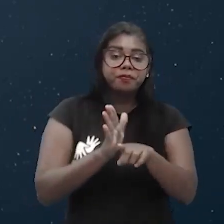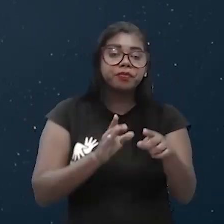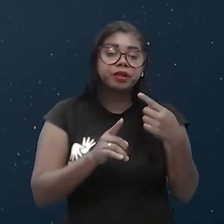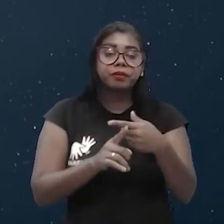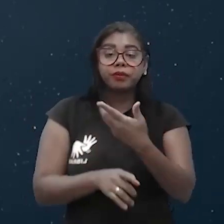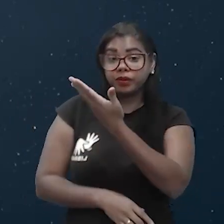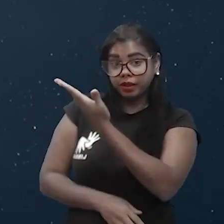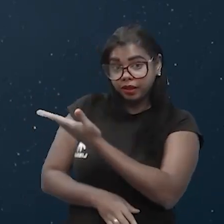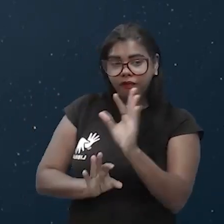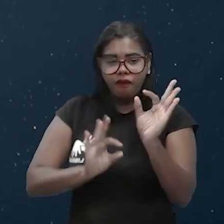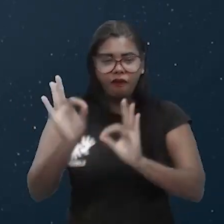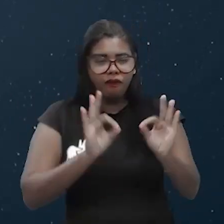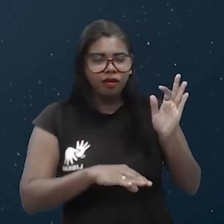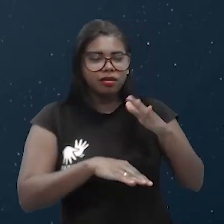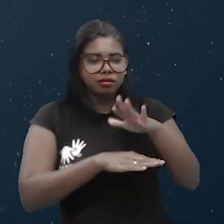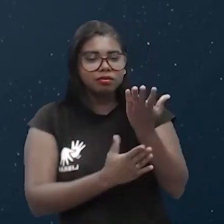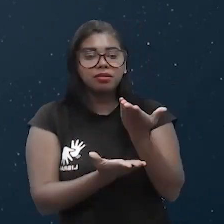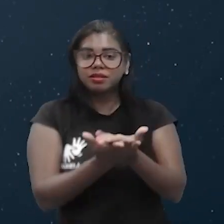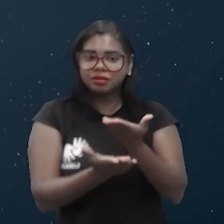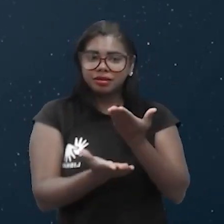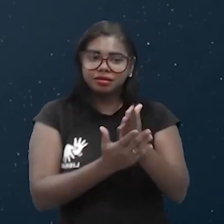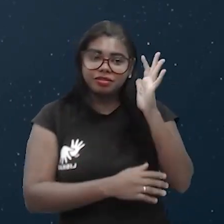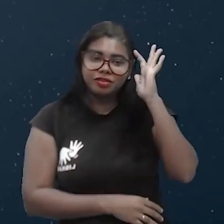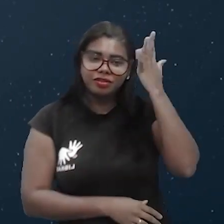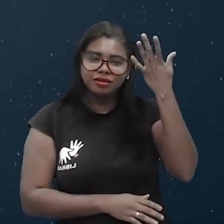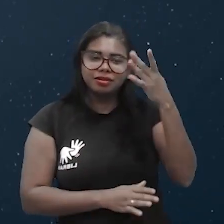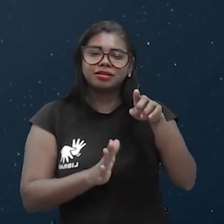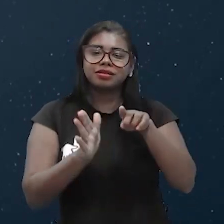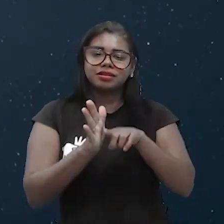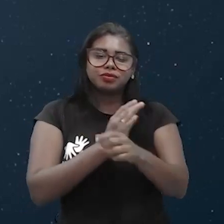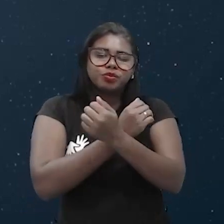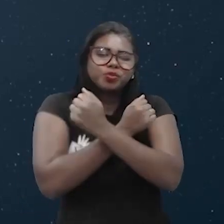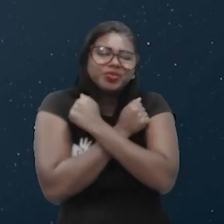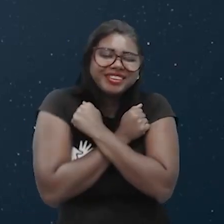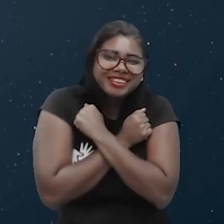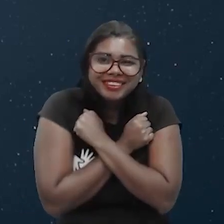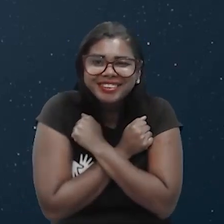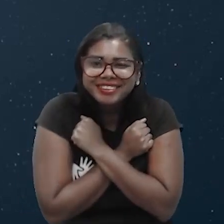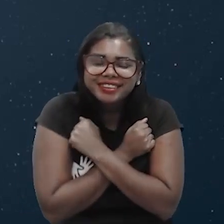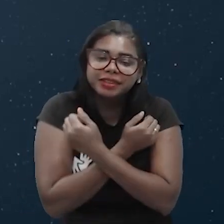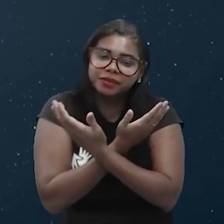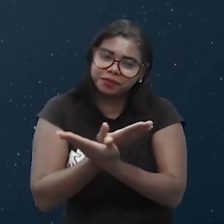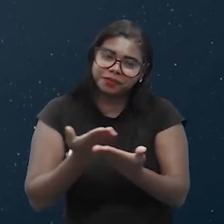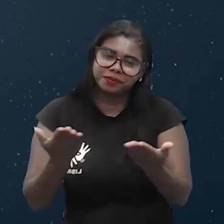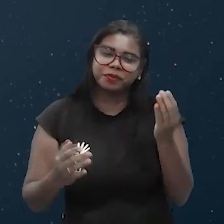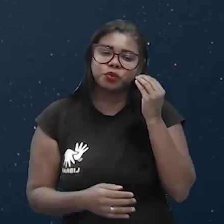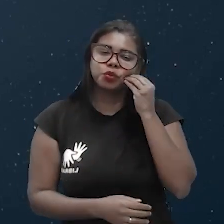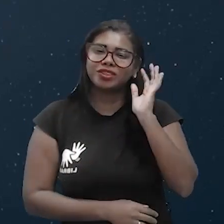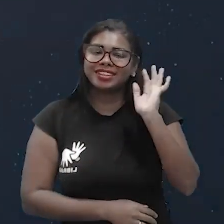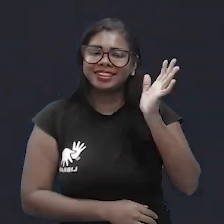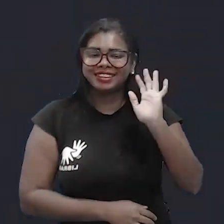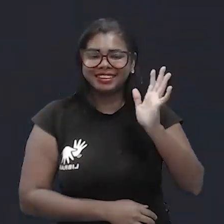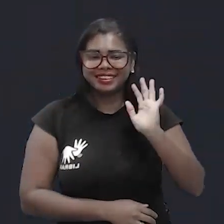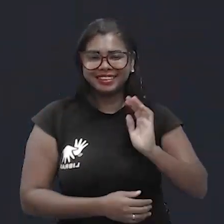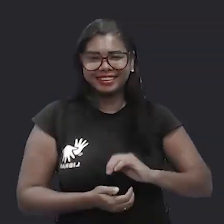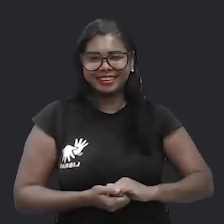aula pra você, só com resolução de questões. Um grande abraço pra você e nos vemos já já. Até logo!